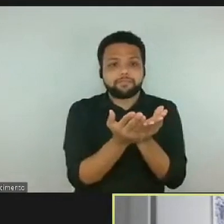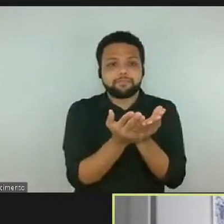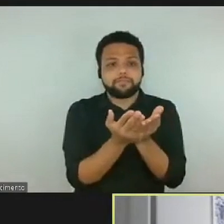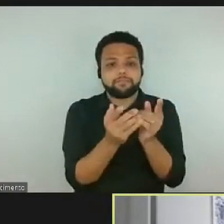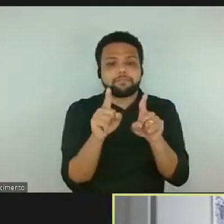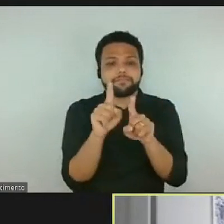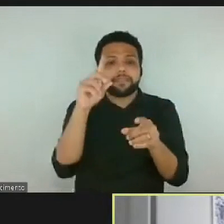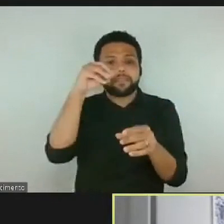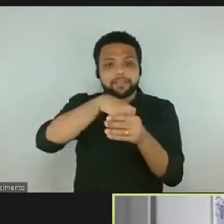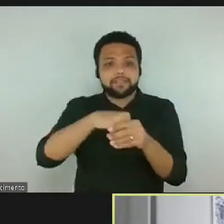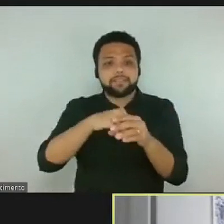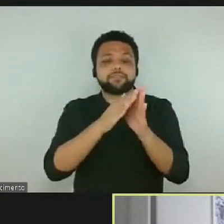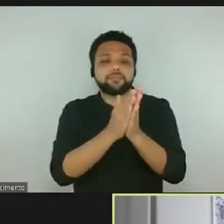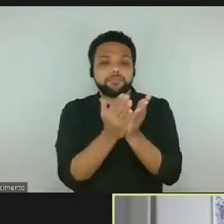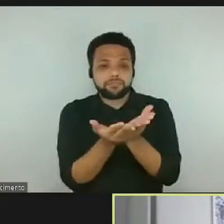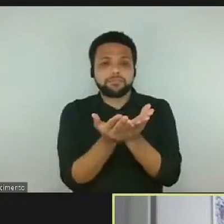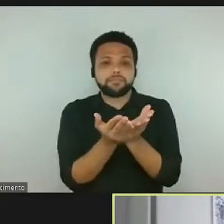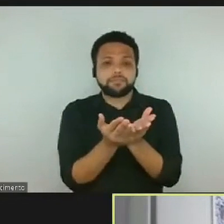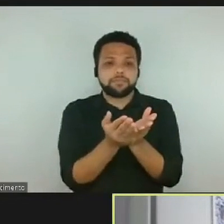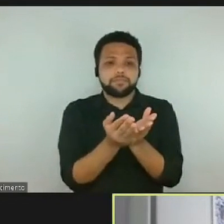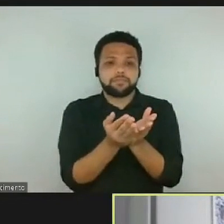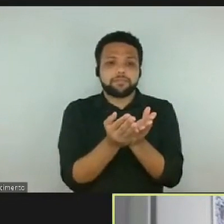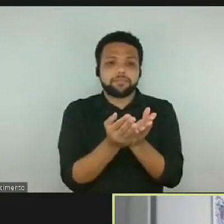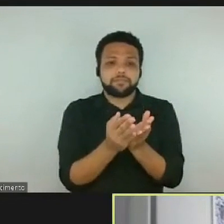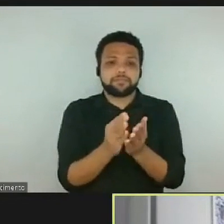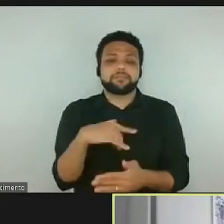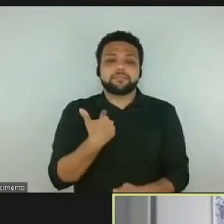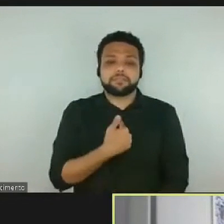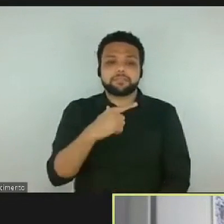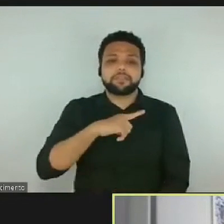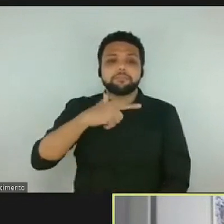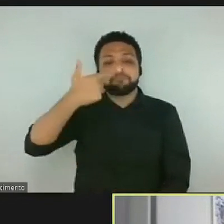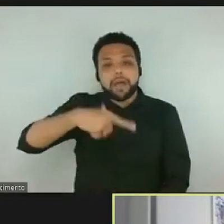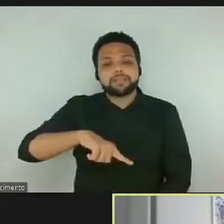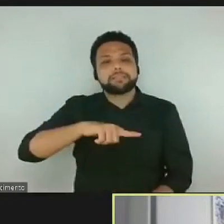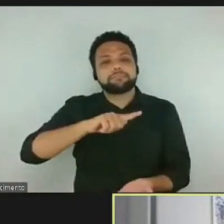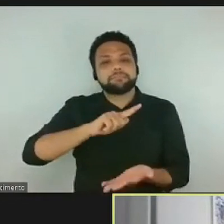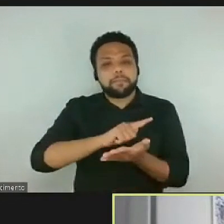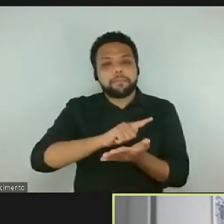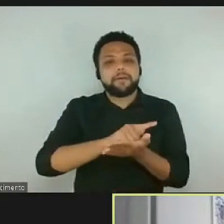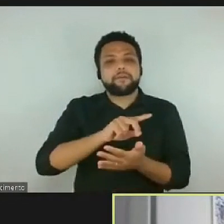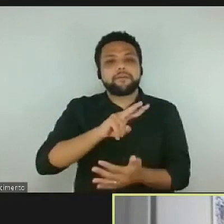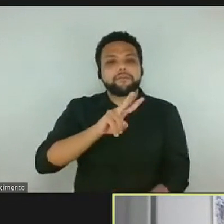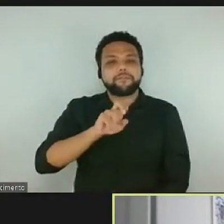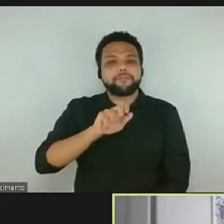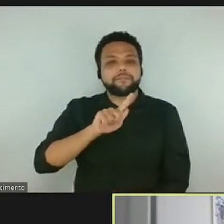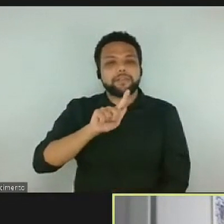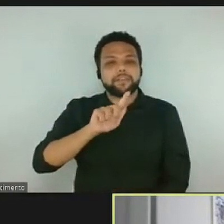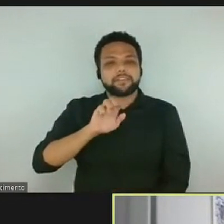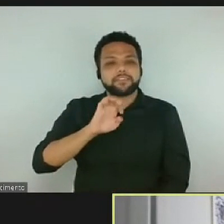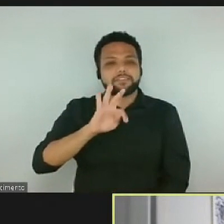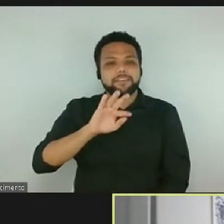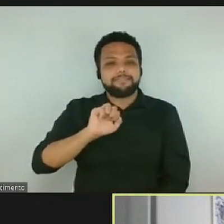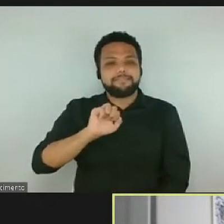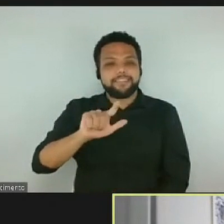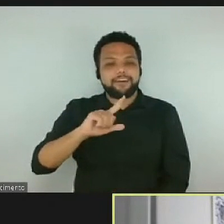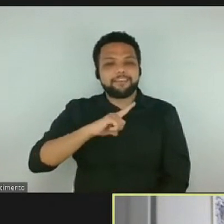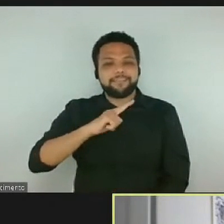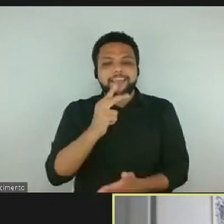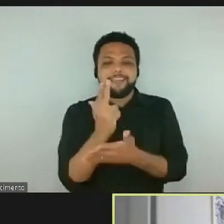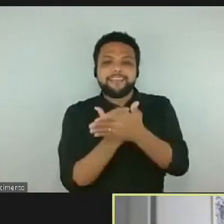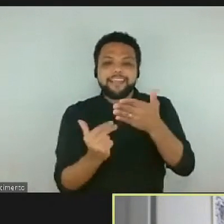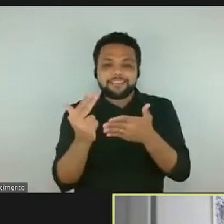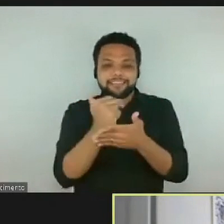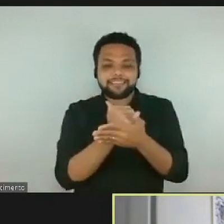livro nós temos outros papéis vegetais desenhados. Então, tem o